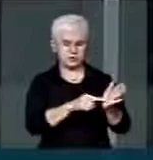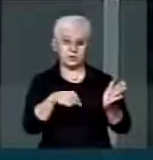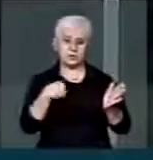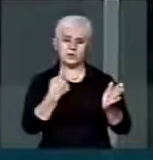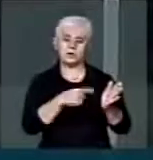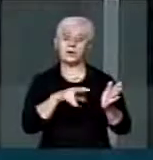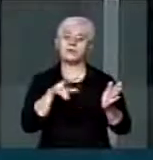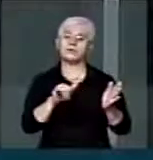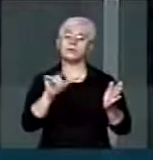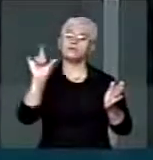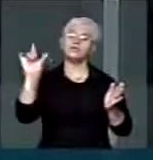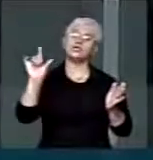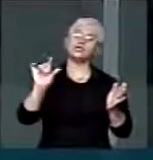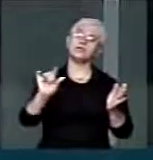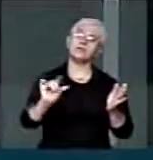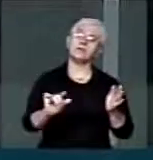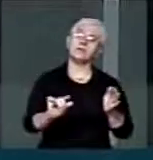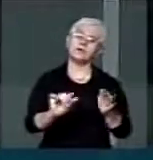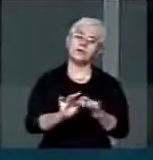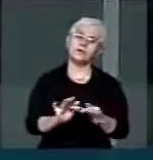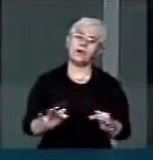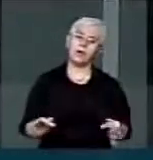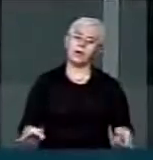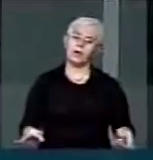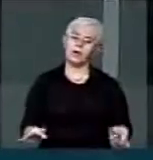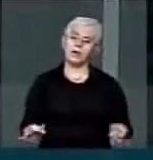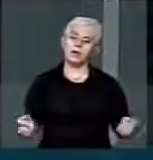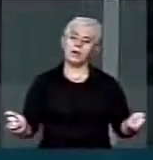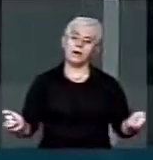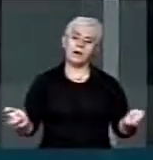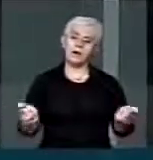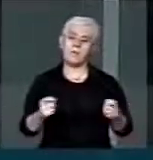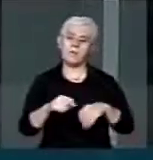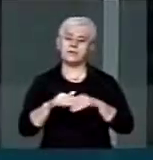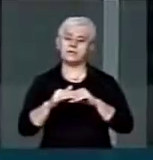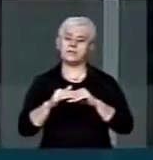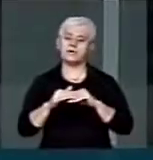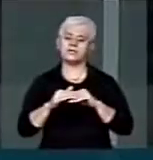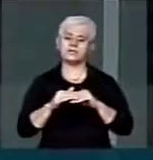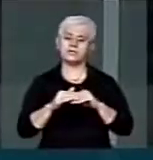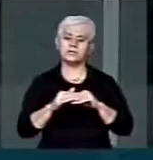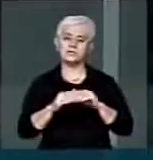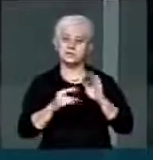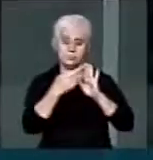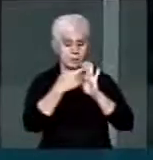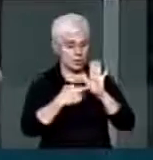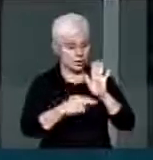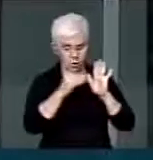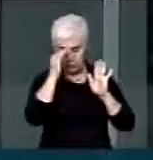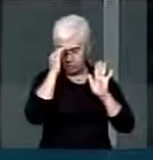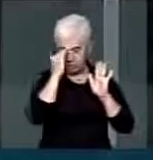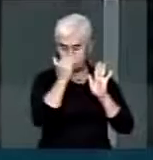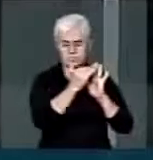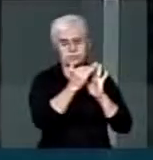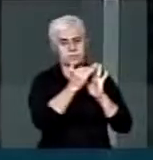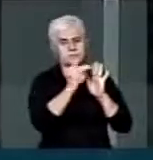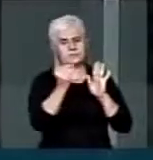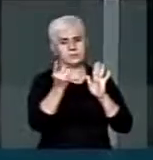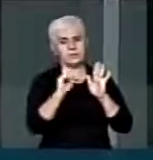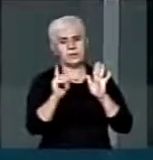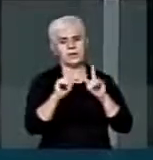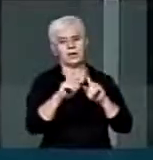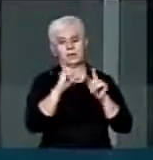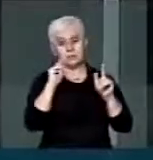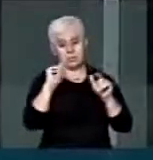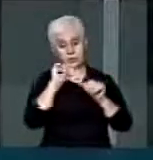diminuindo, minimizando a capacidade intimidatória da norma, transformando-a numa